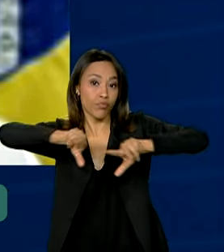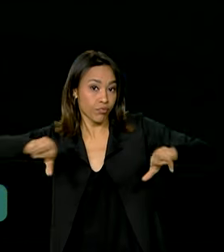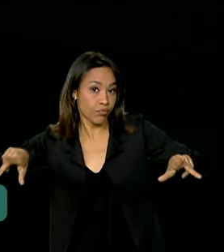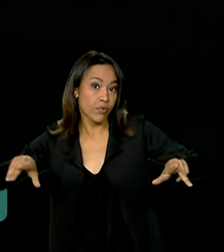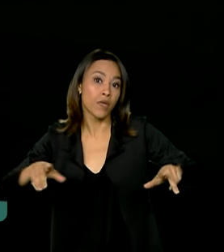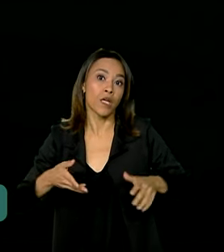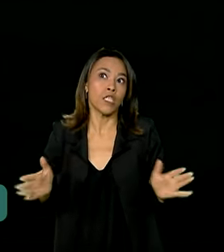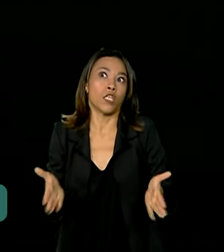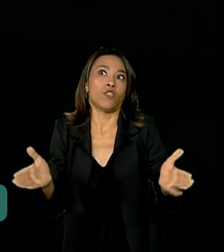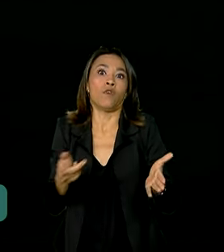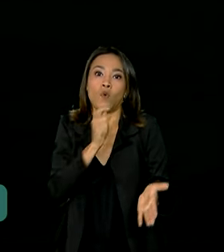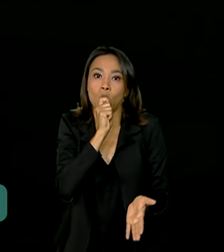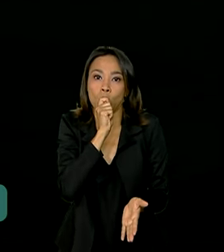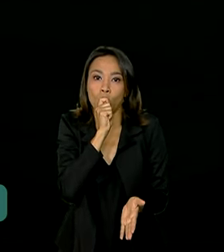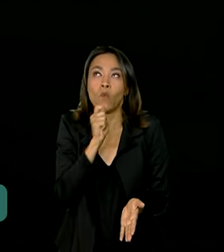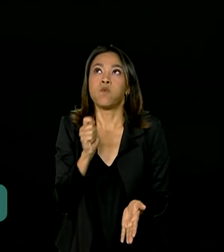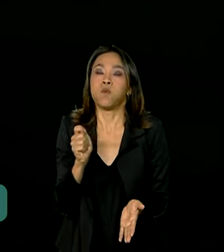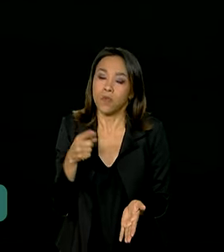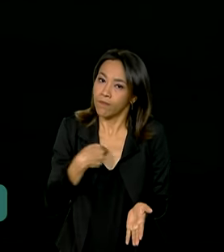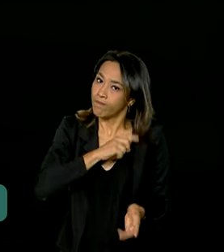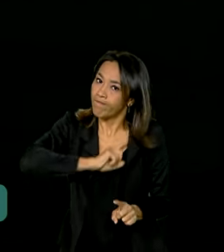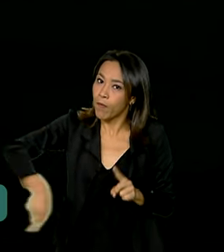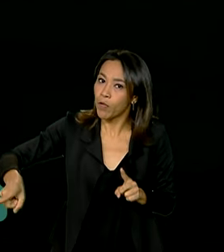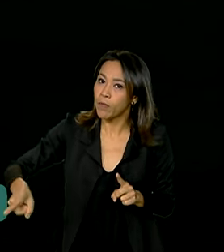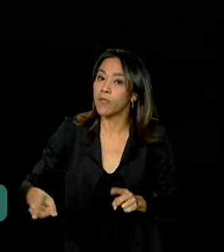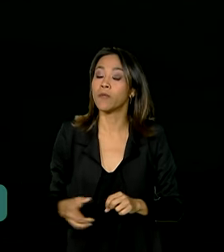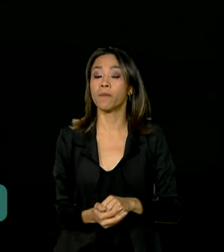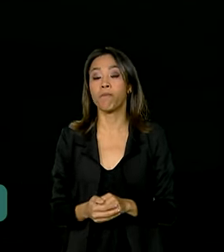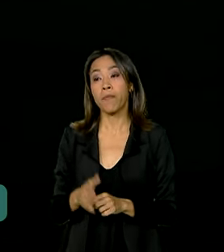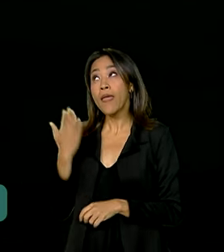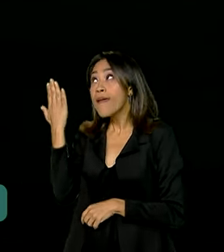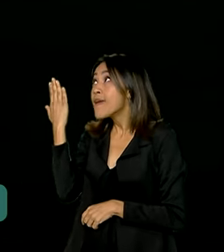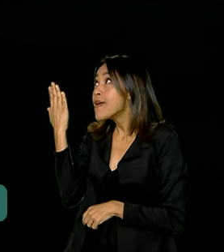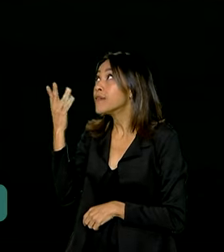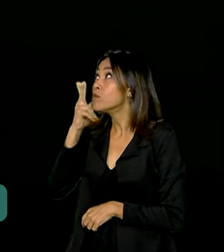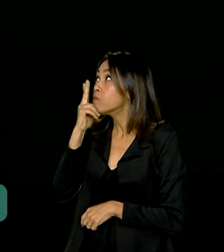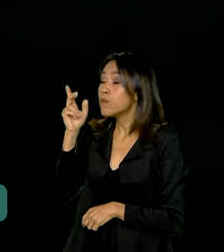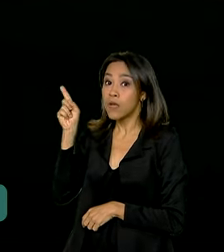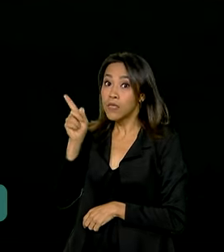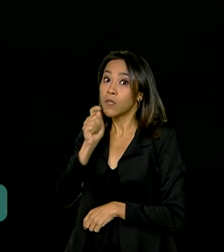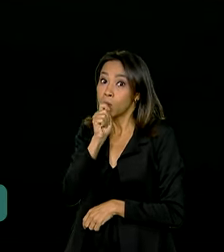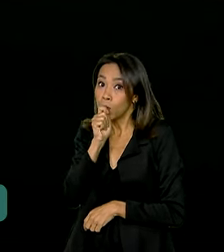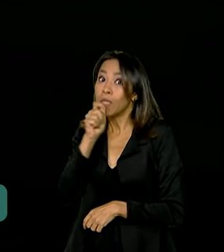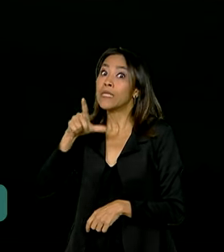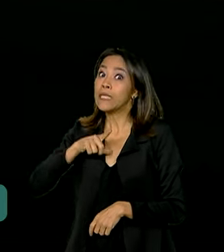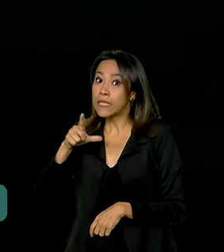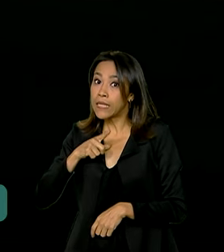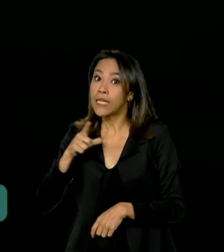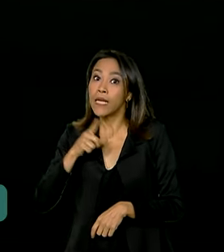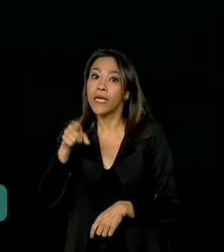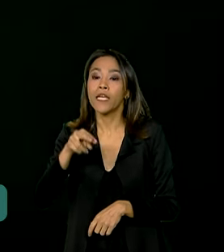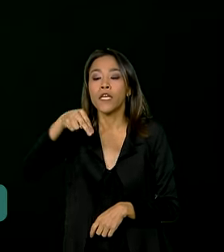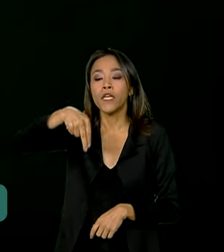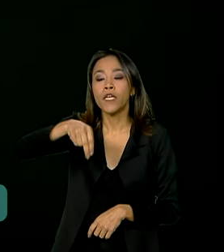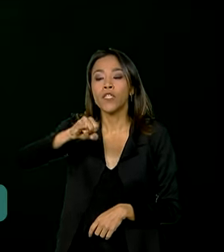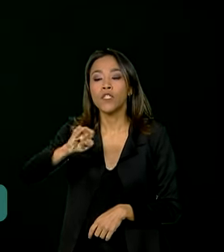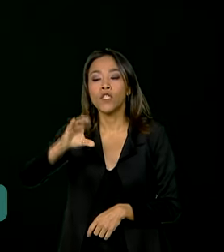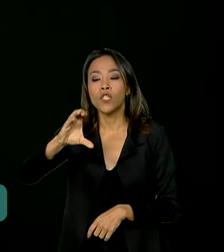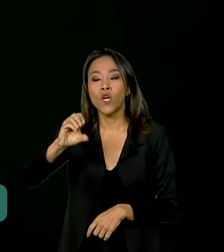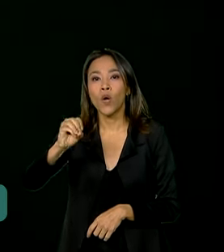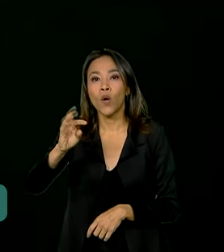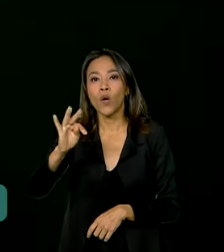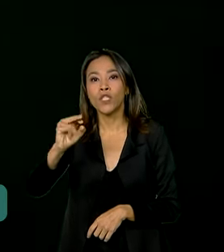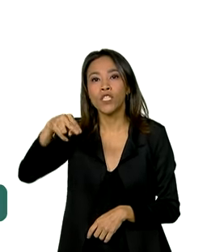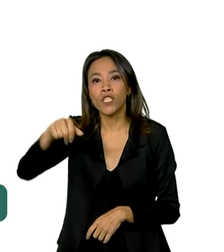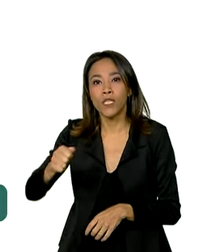para fumar. Segundo a Associação Médica Brasileira, esses cigarros possuem nicotina sob a forma líquida, com forte